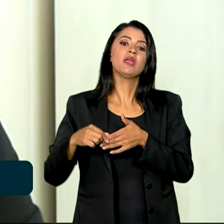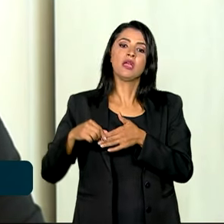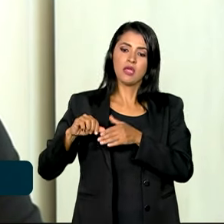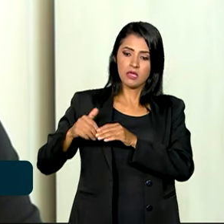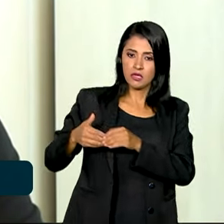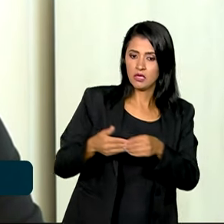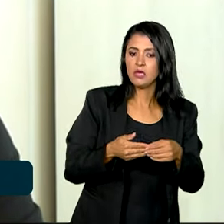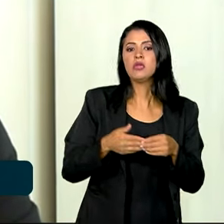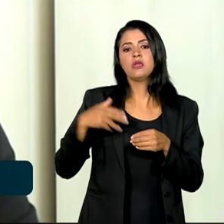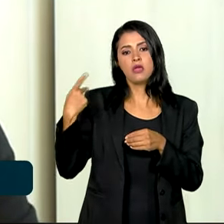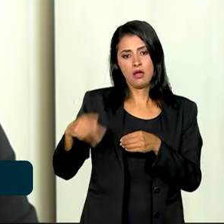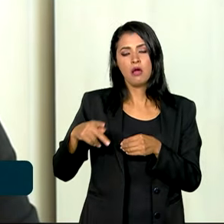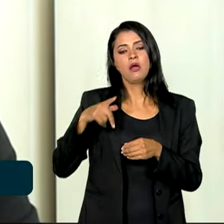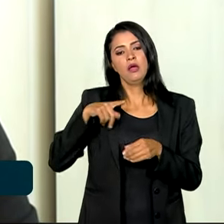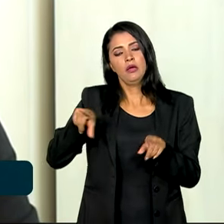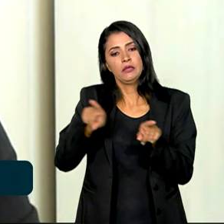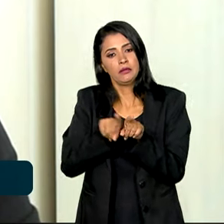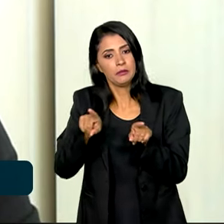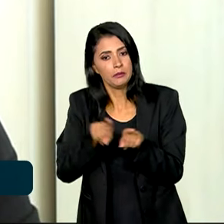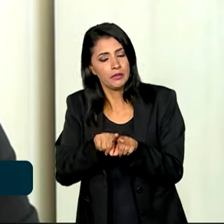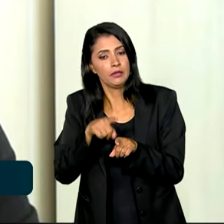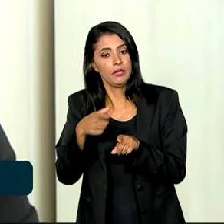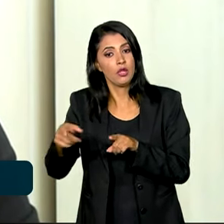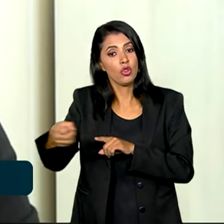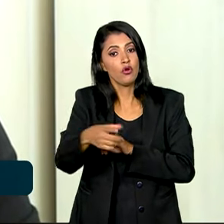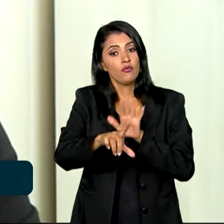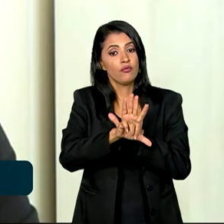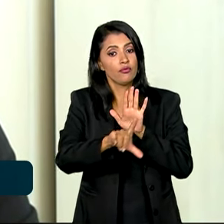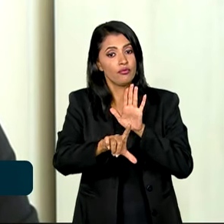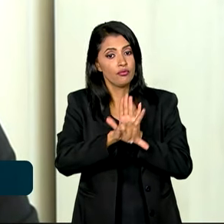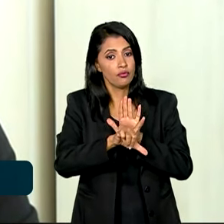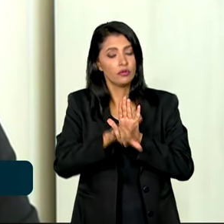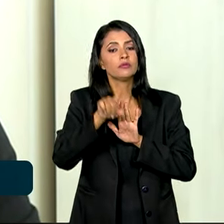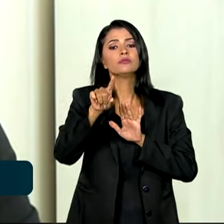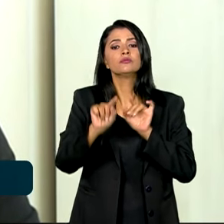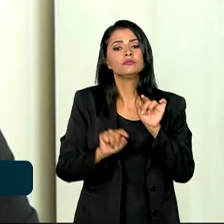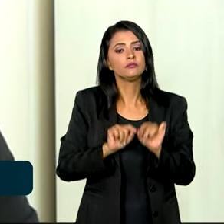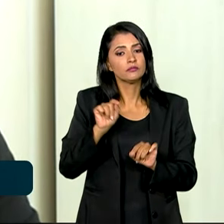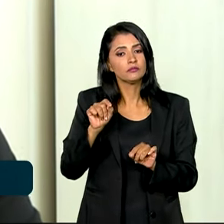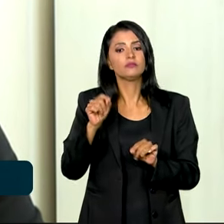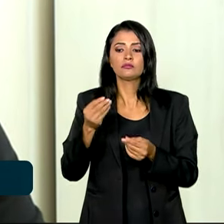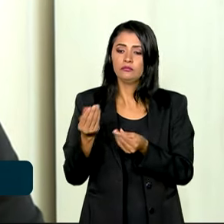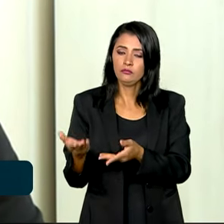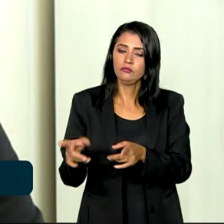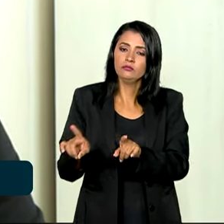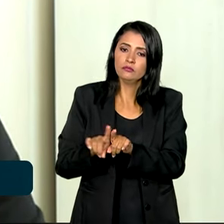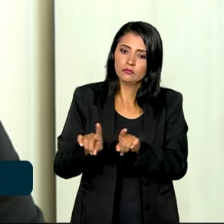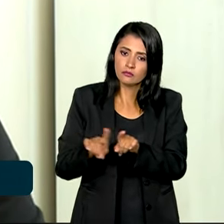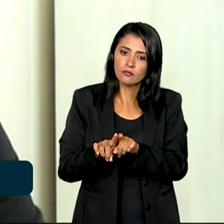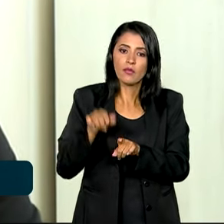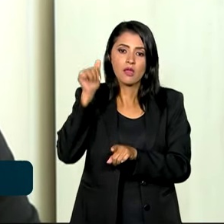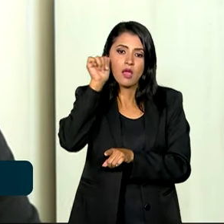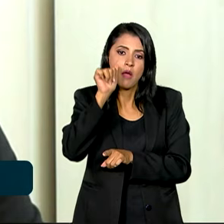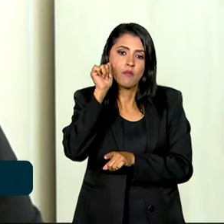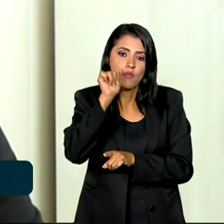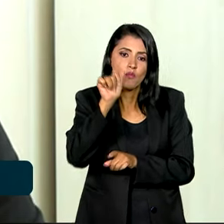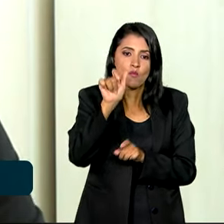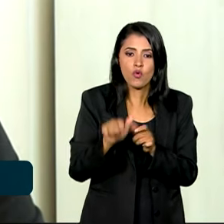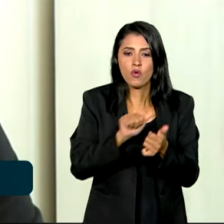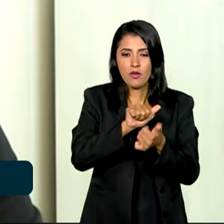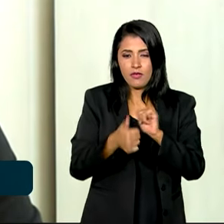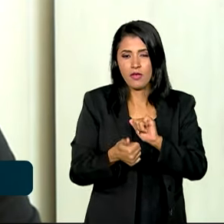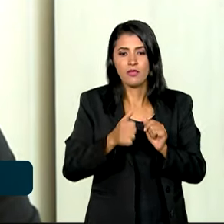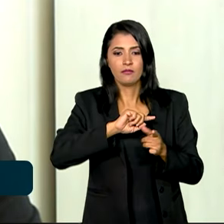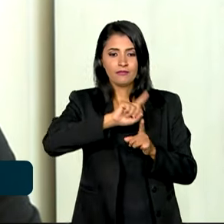Atletas-guias e também com a nova legislação, beneficia também as atletas gestantes, porque